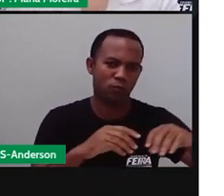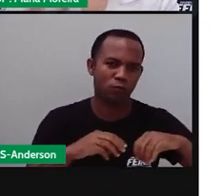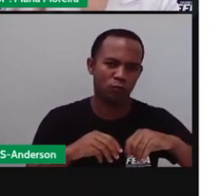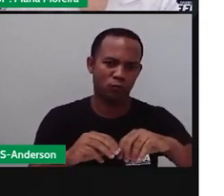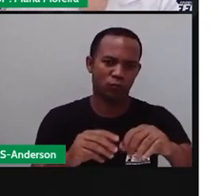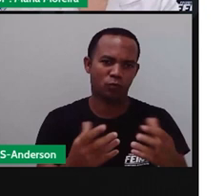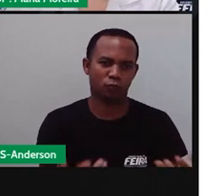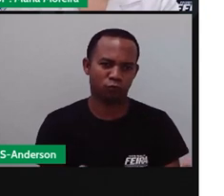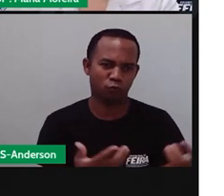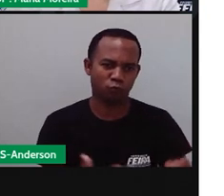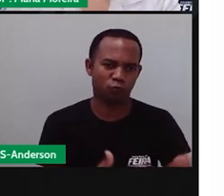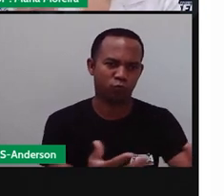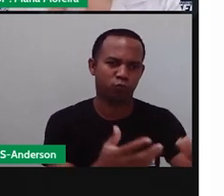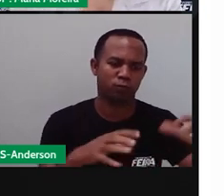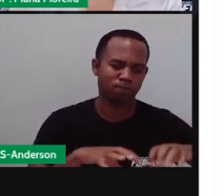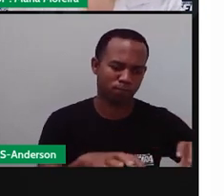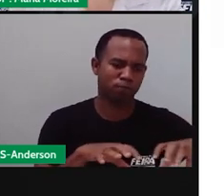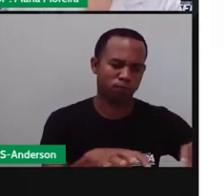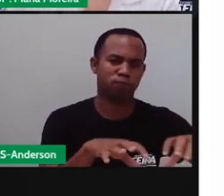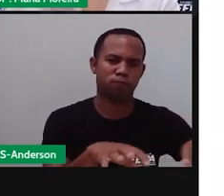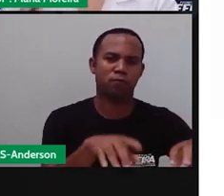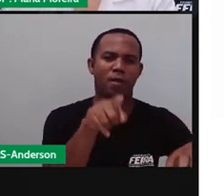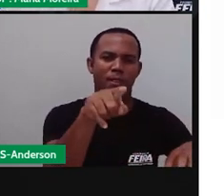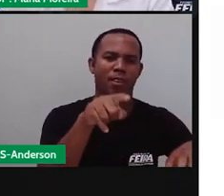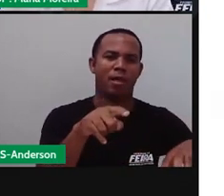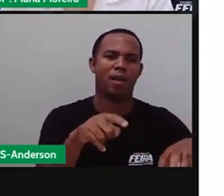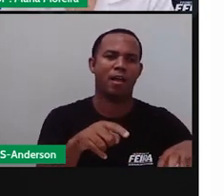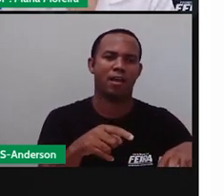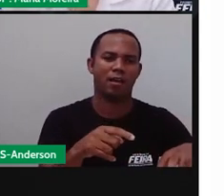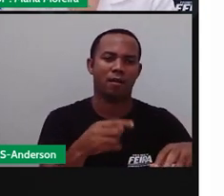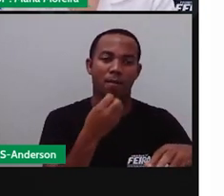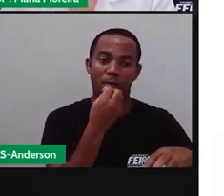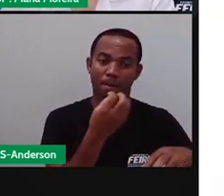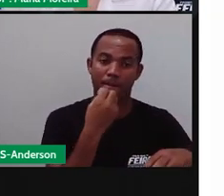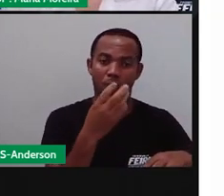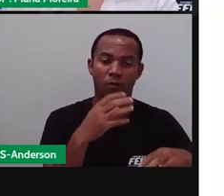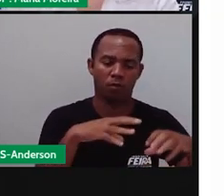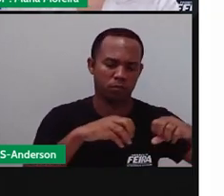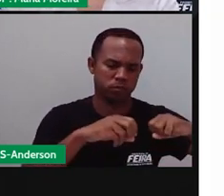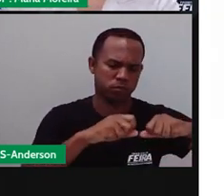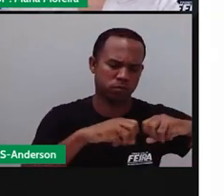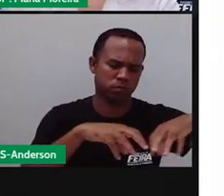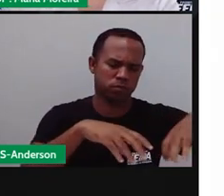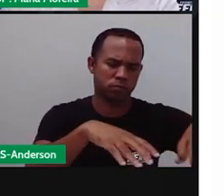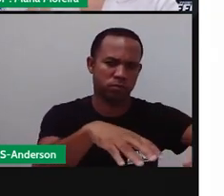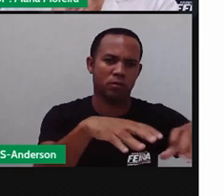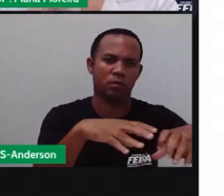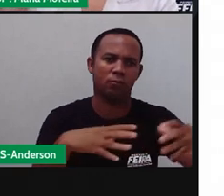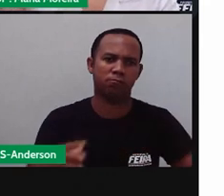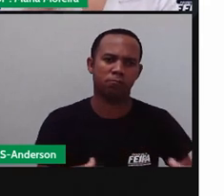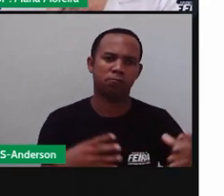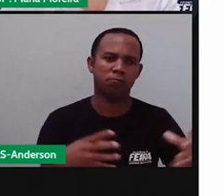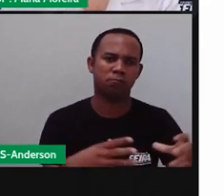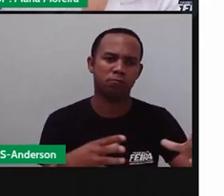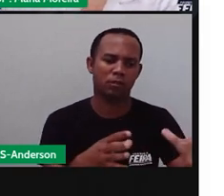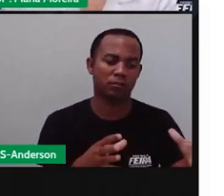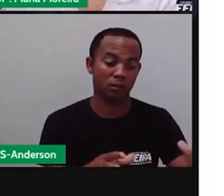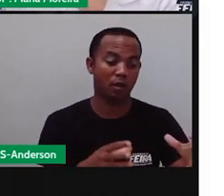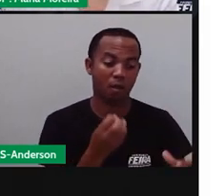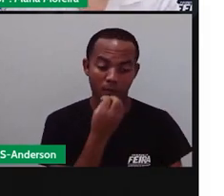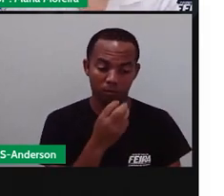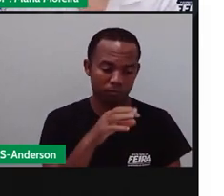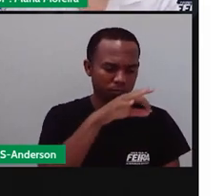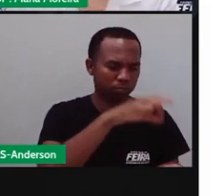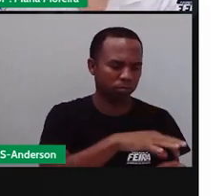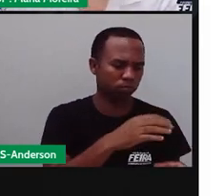que se desenvolveu mais? O no solo rico ou o no solo pobre? Repararam que as aulas aqui estão todas interligadas e que vocês